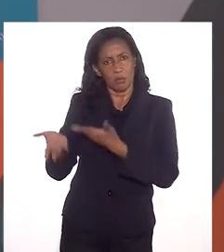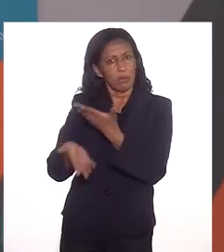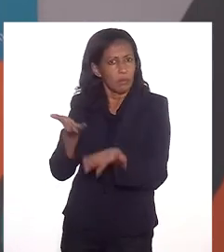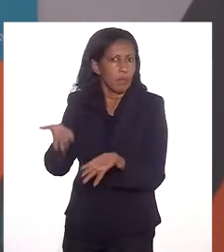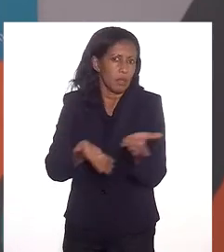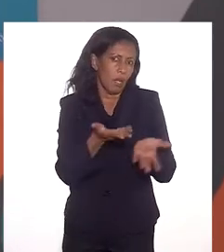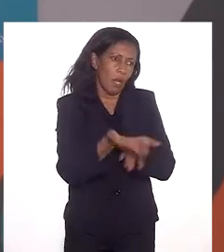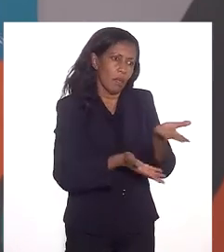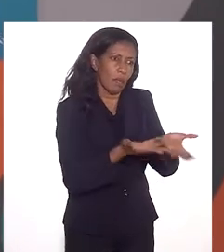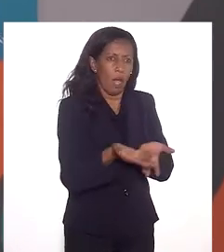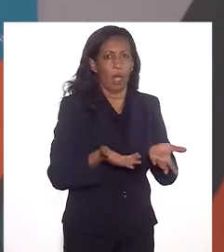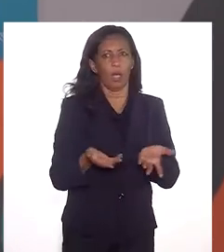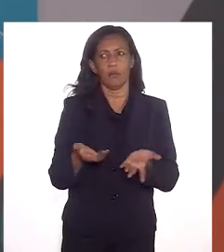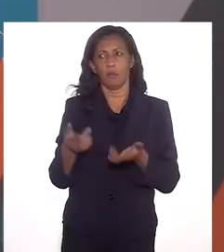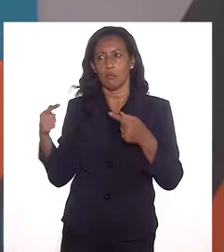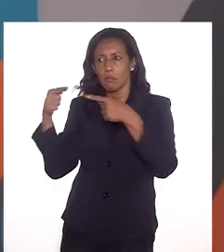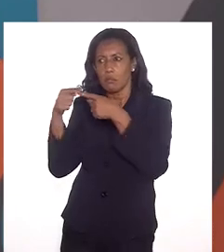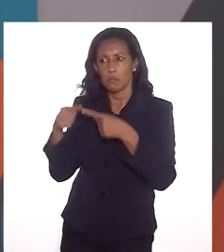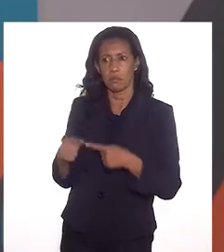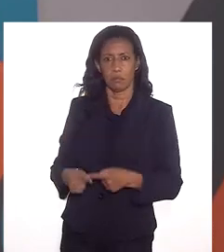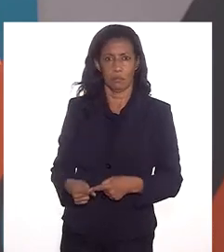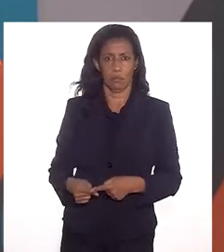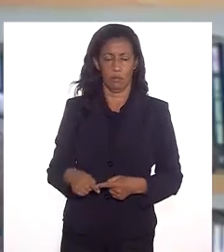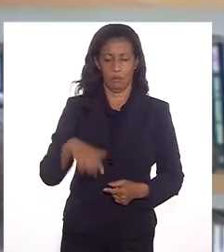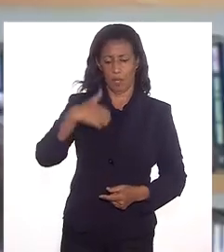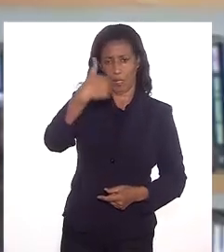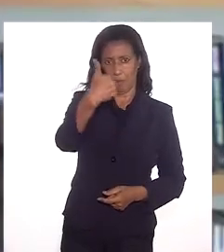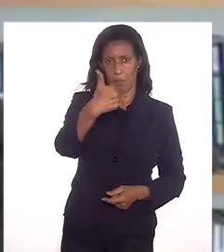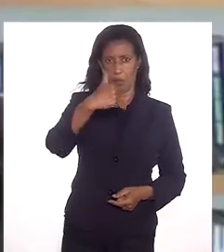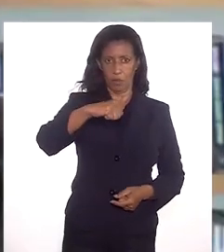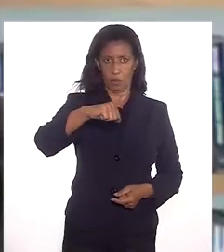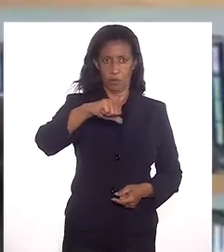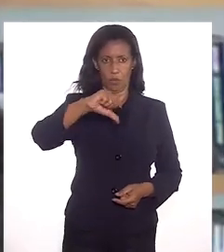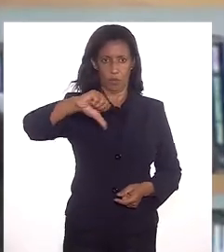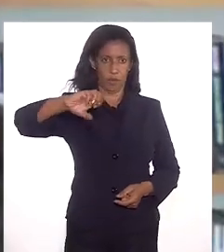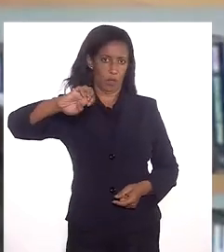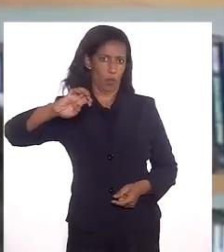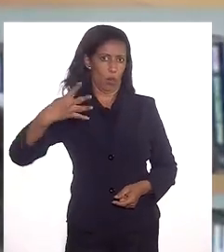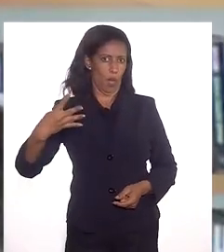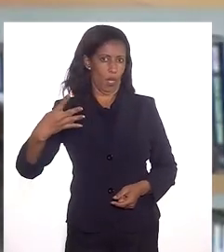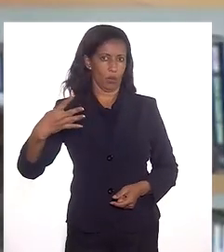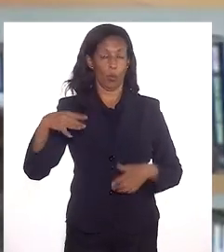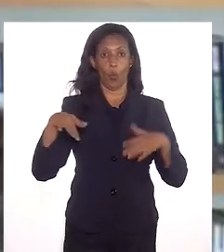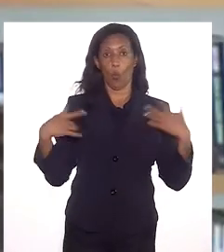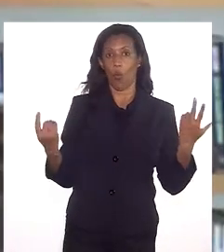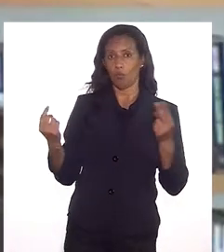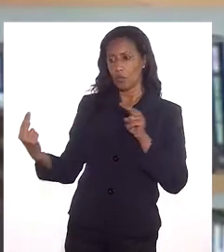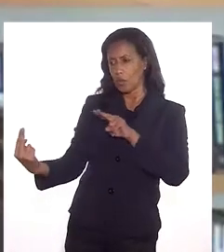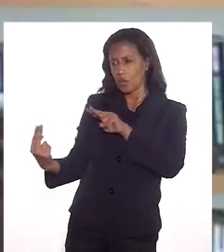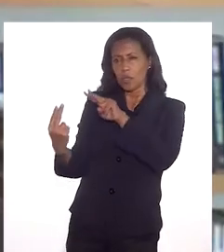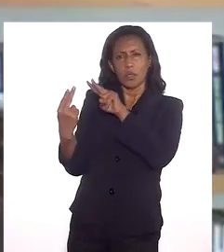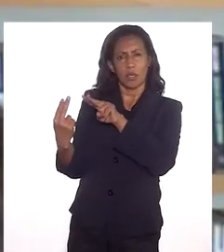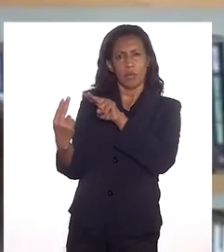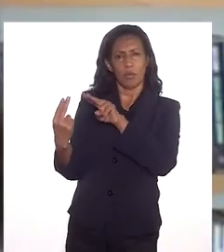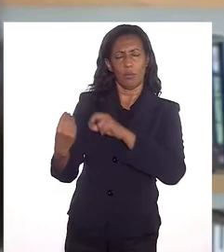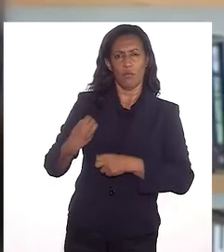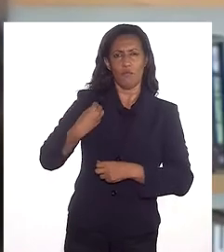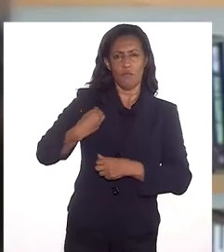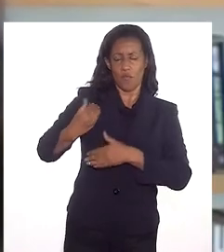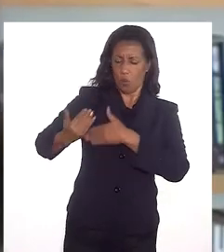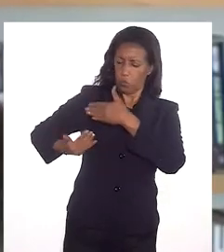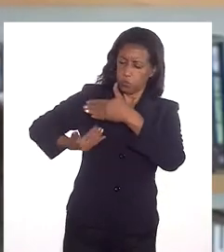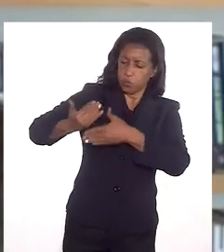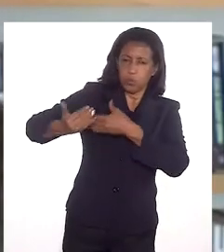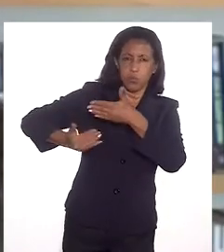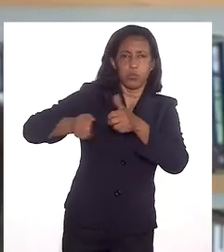Se eles estão sendo bem tratados, se está adequado. Em 1994, quando se anteviu que a